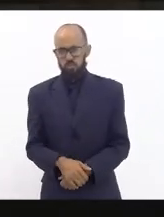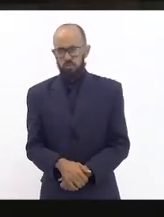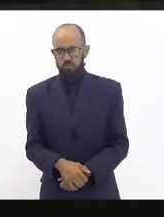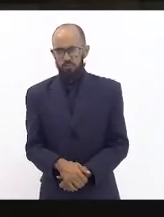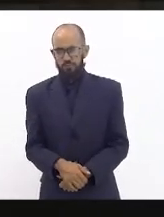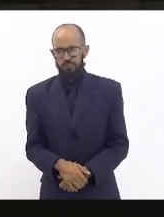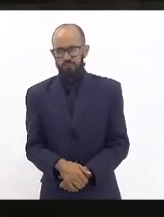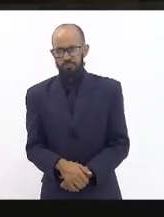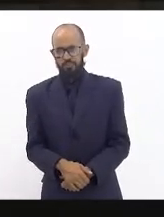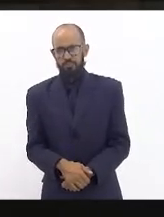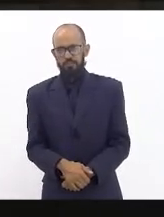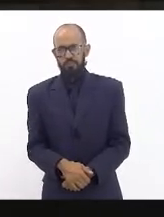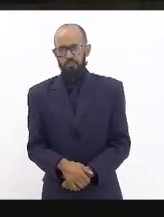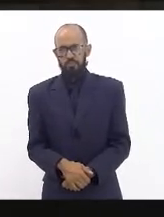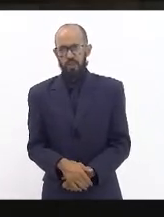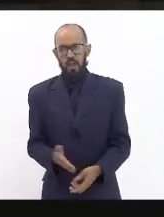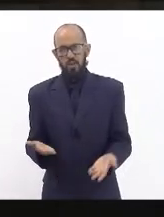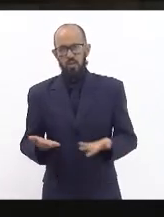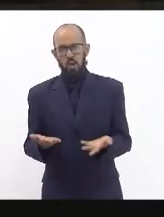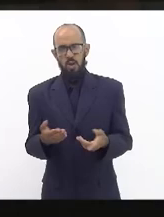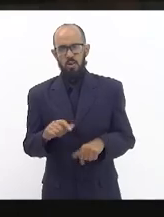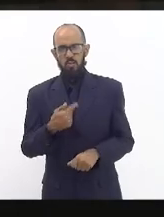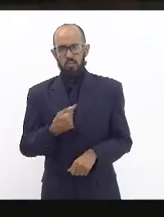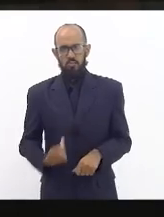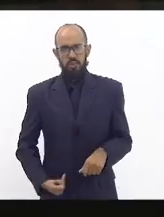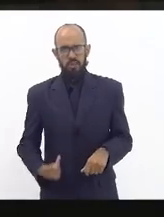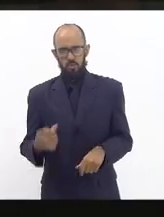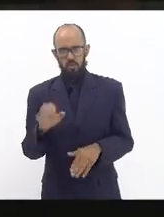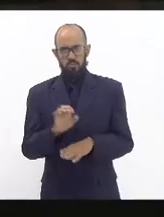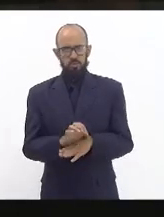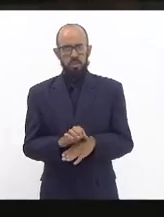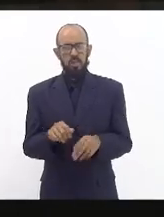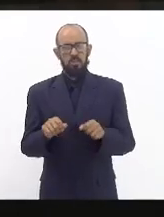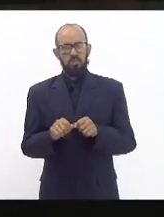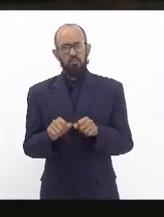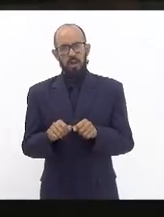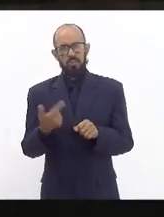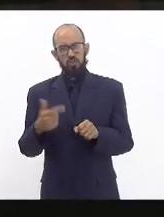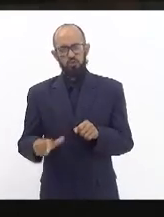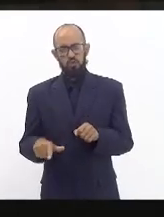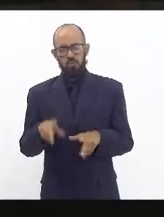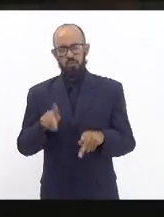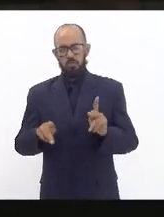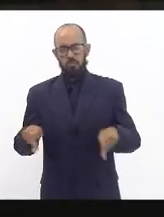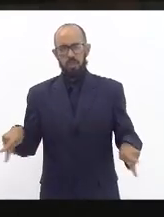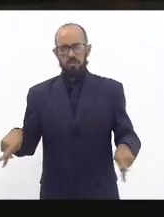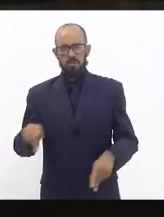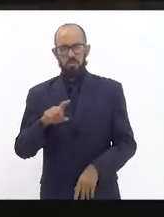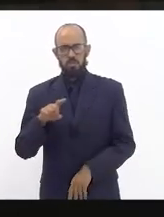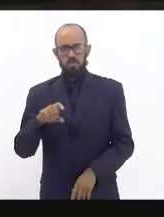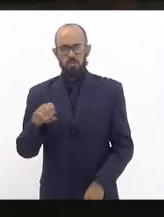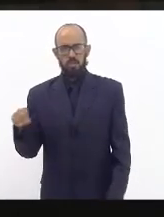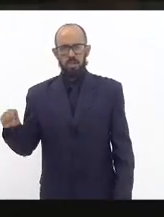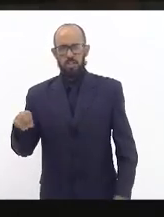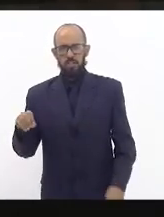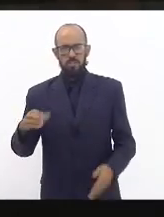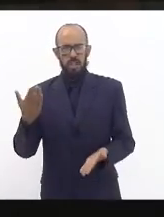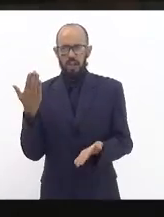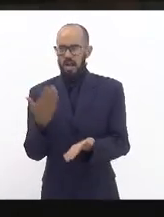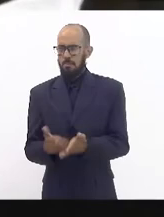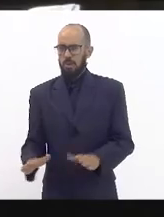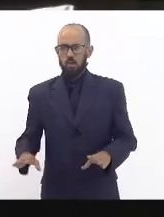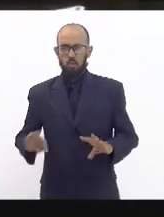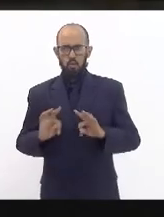da Siderúrgica do Atlântico e hoje o Governador do Estado dá mais uma pancada na população da Zona Oeste acabando com o espelho d'água